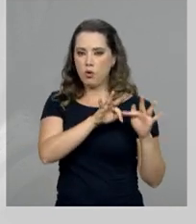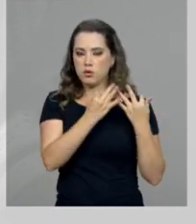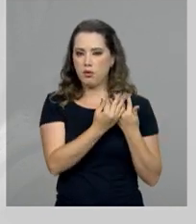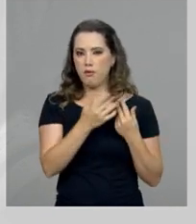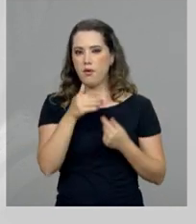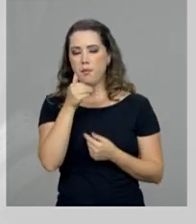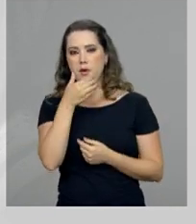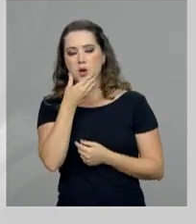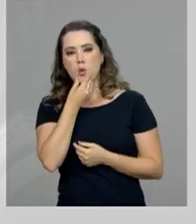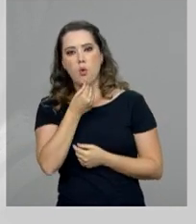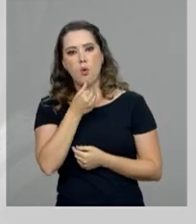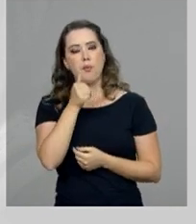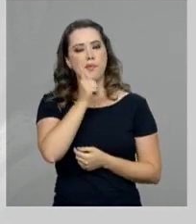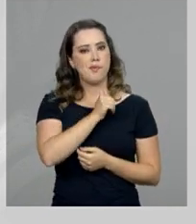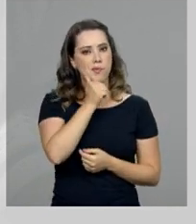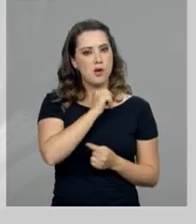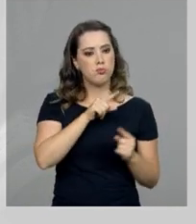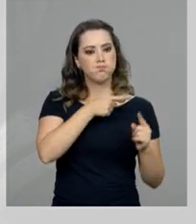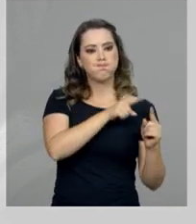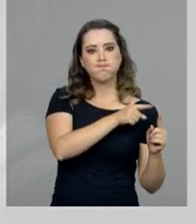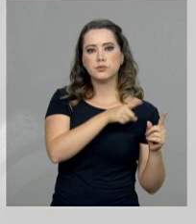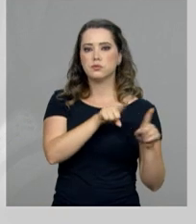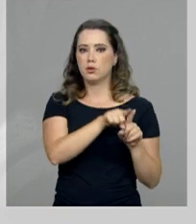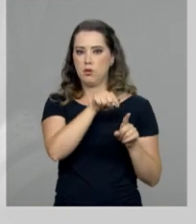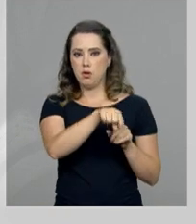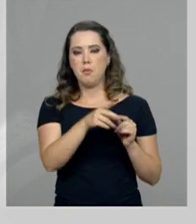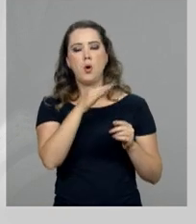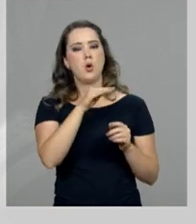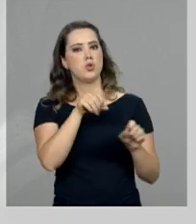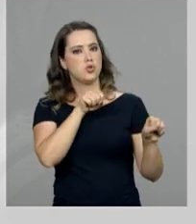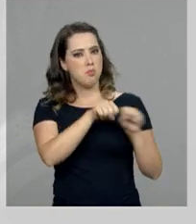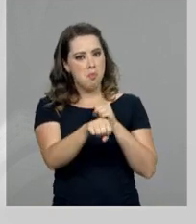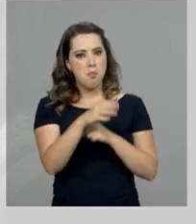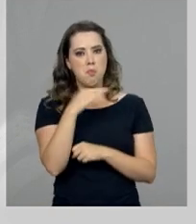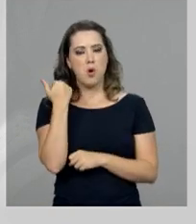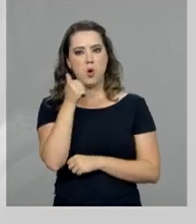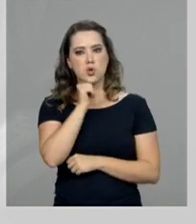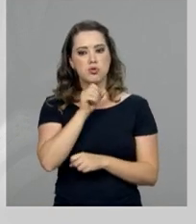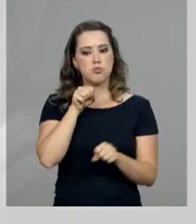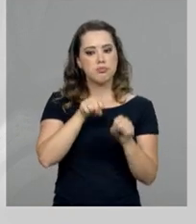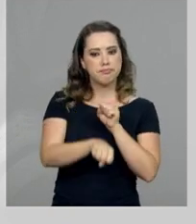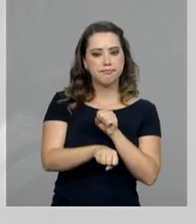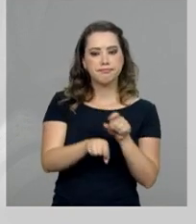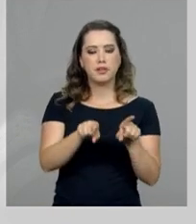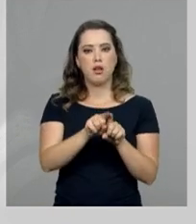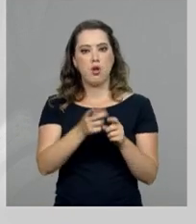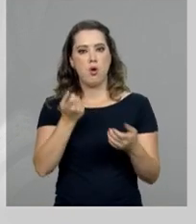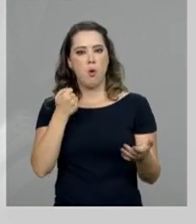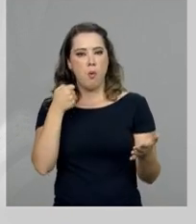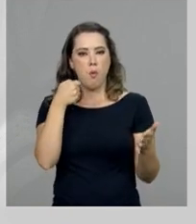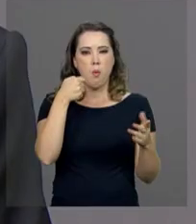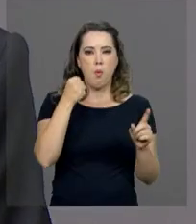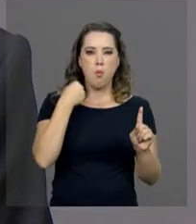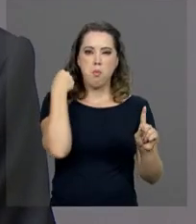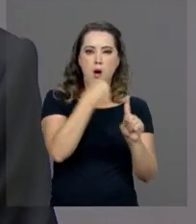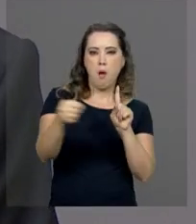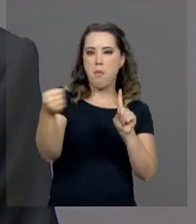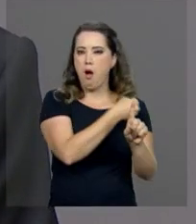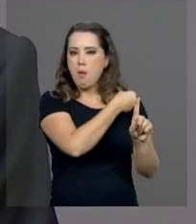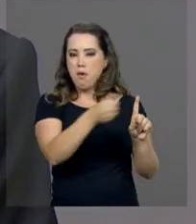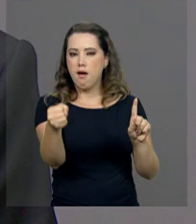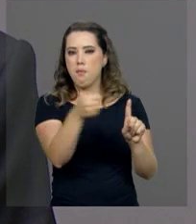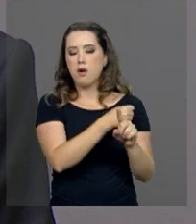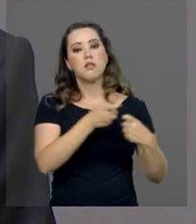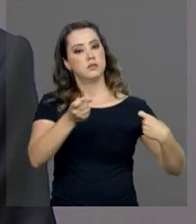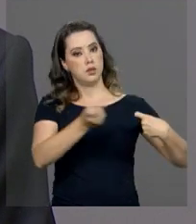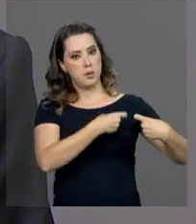cônjuge ou filhos. Esses crimes podem ser homicídio, feminicídio e lesão corporal grave, além de estupro. Todos nós